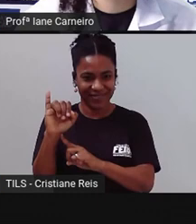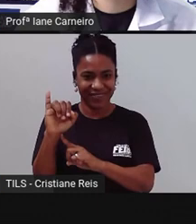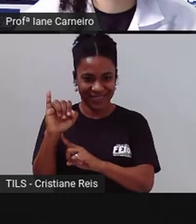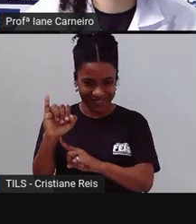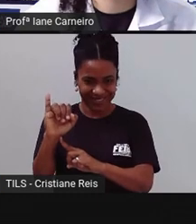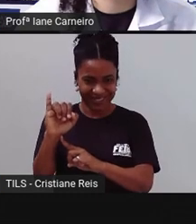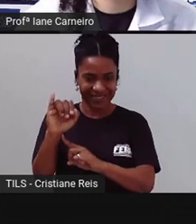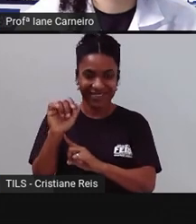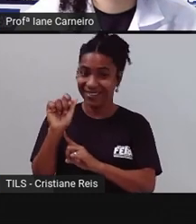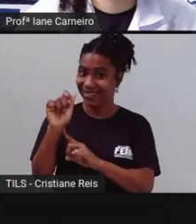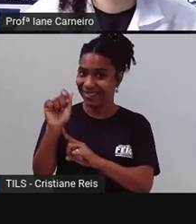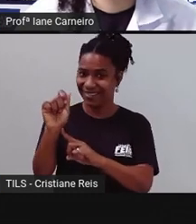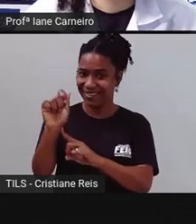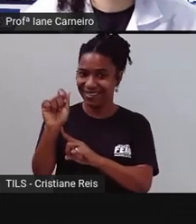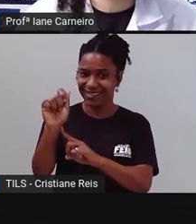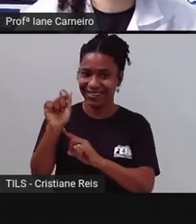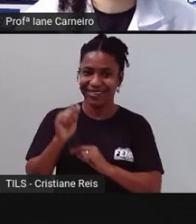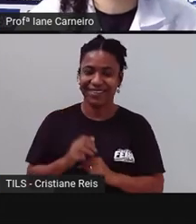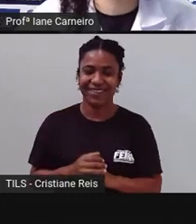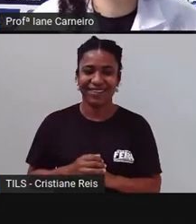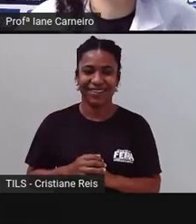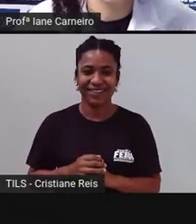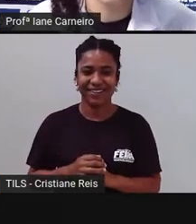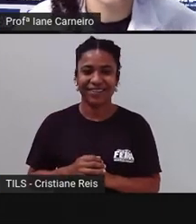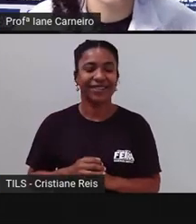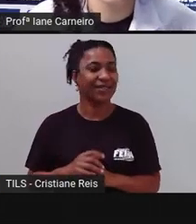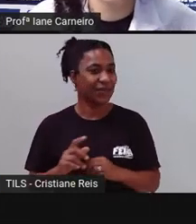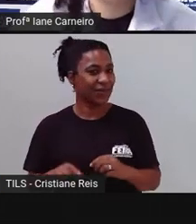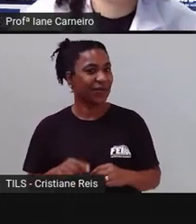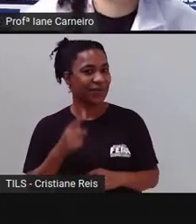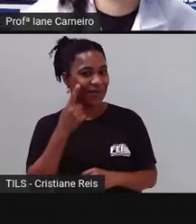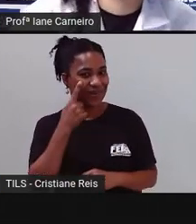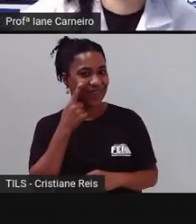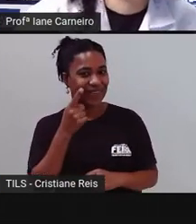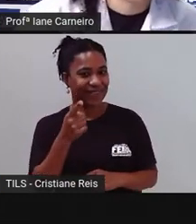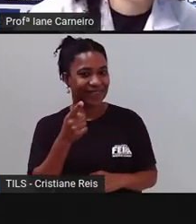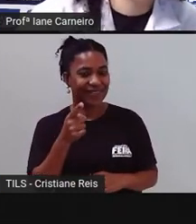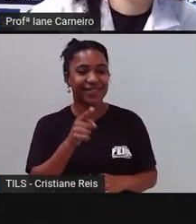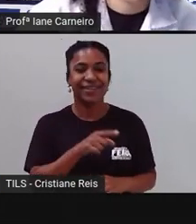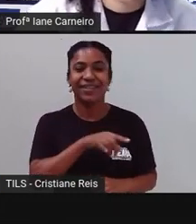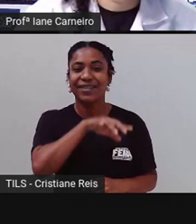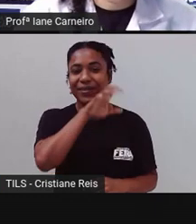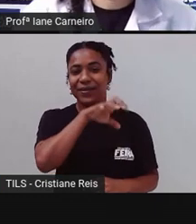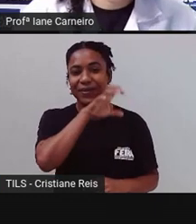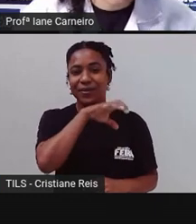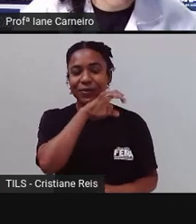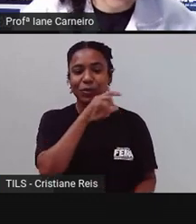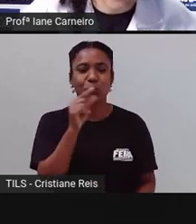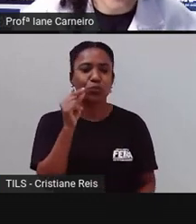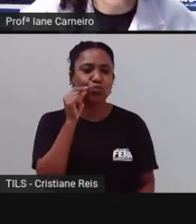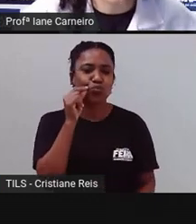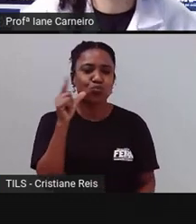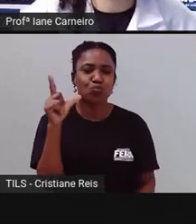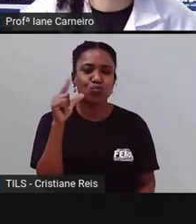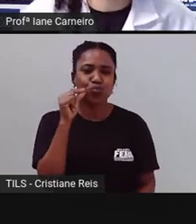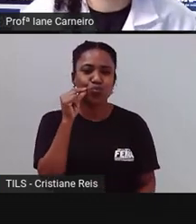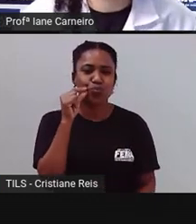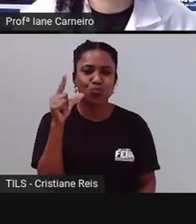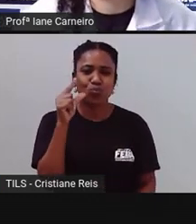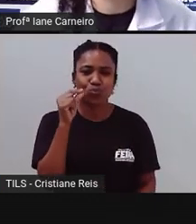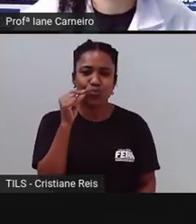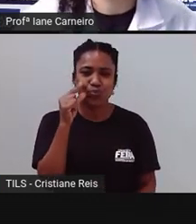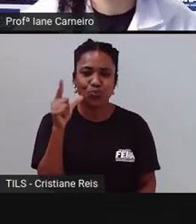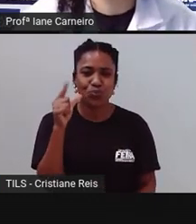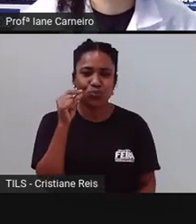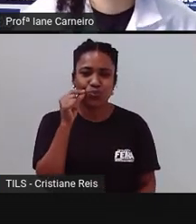Abacaxi. Esse aqui, que bichinho é esse? É o rato. Qual é letra inicial da